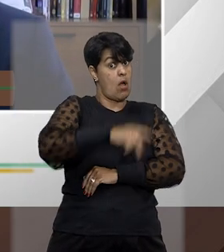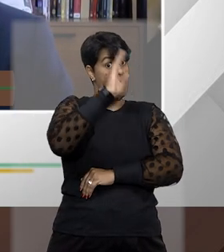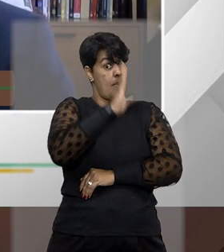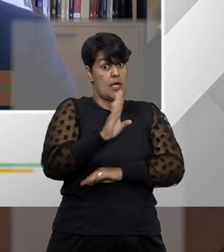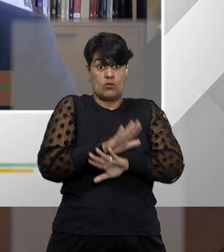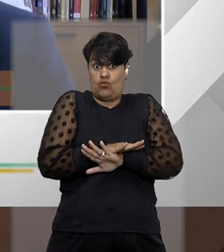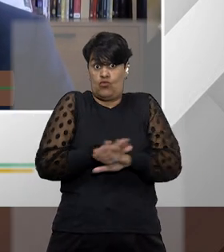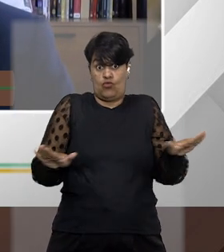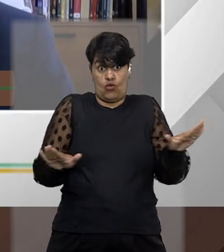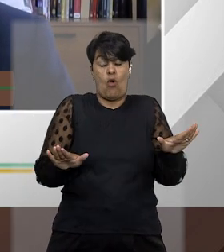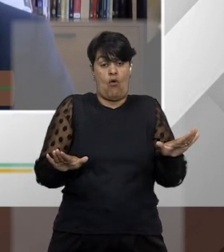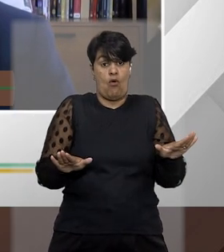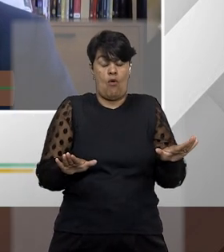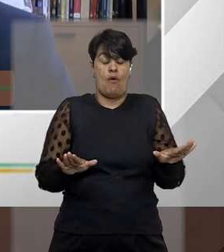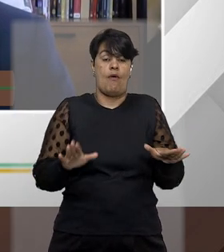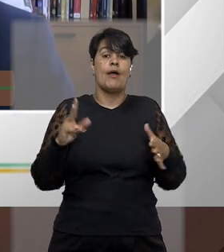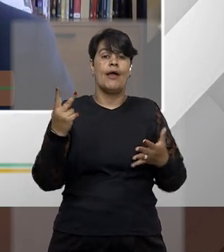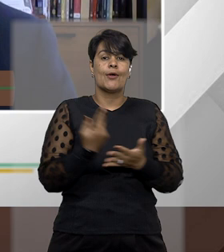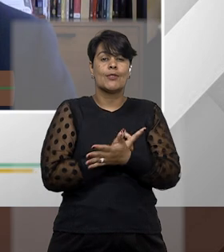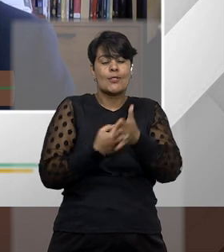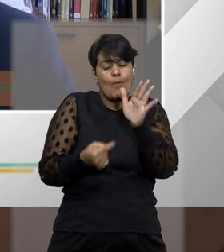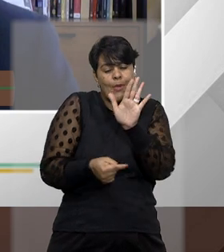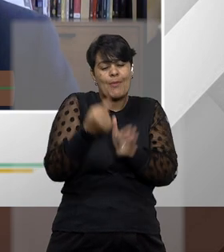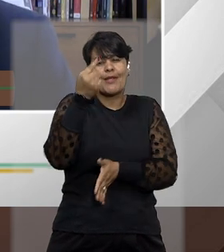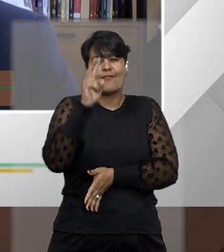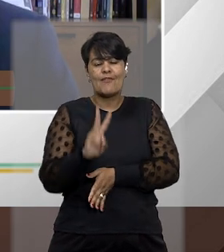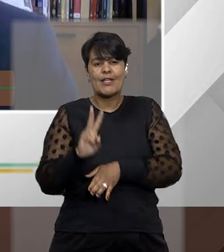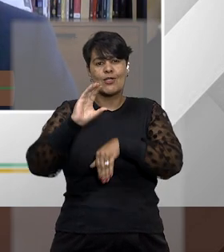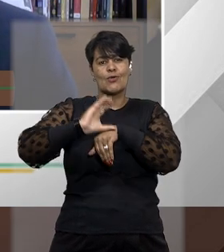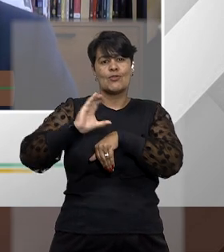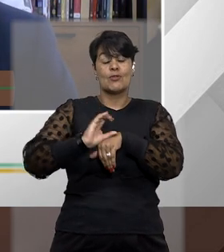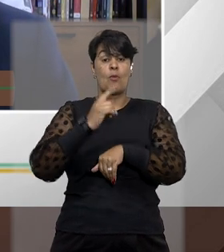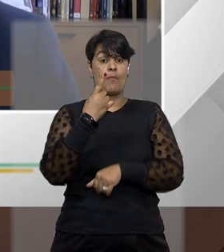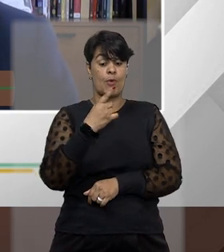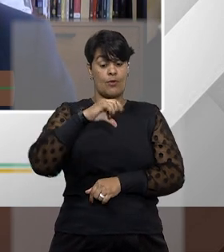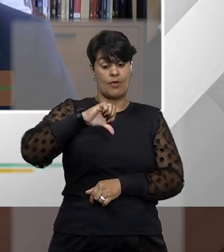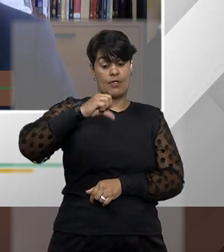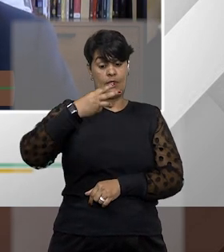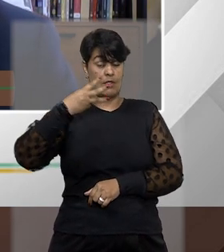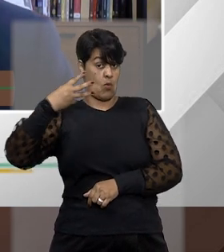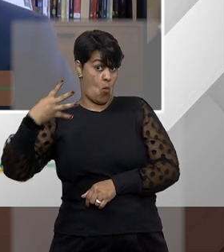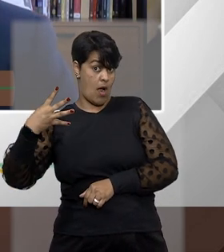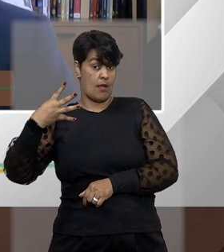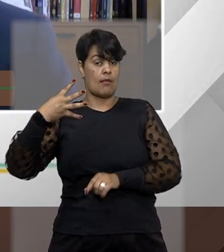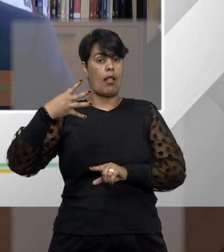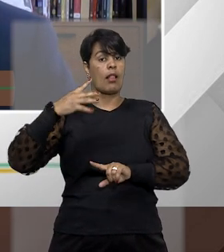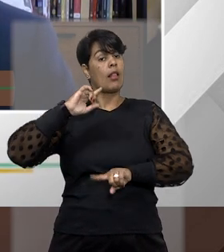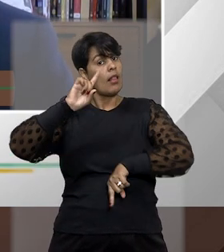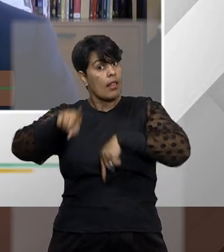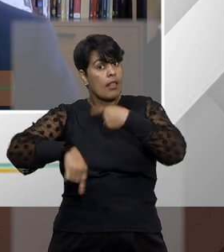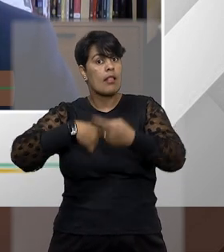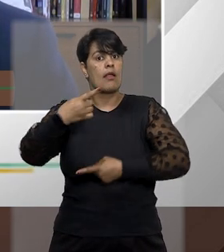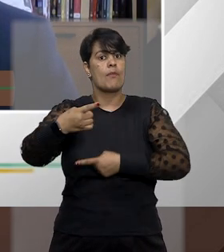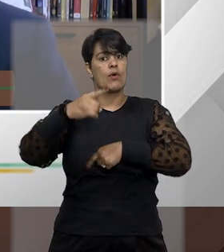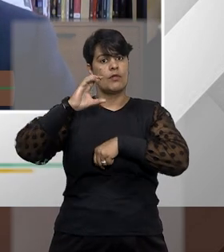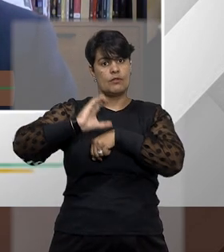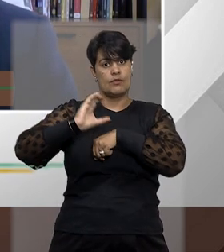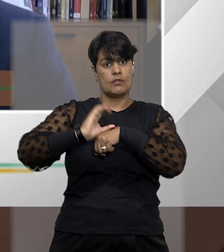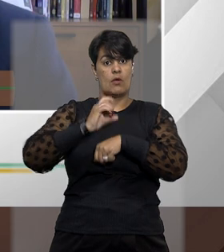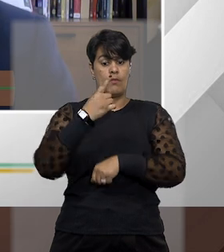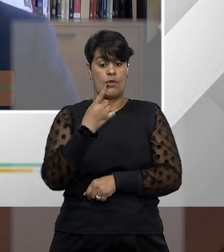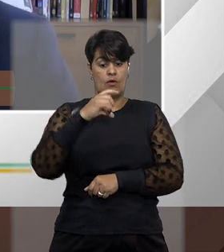e teve a sua primeira previsão na Constituição Federal de 1934. Posteriormente, na Constituição de